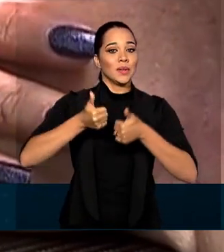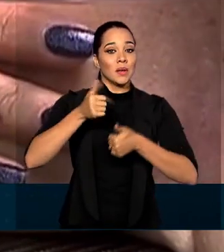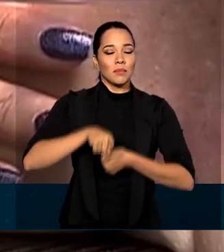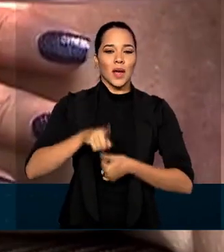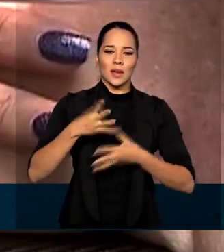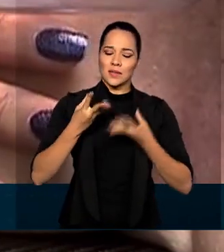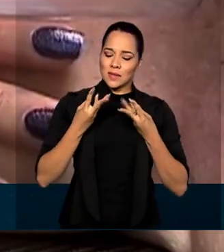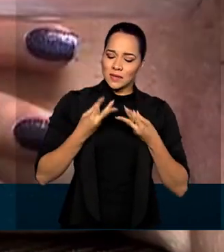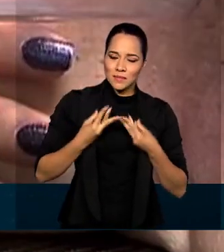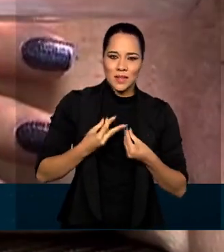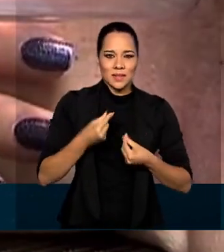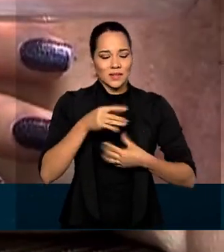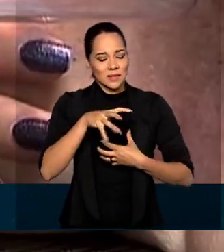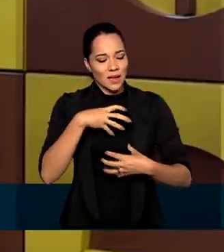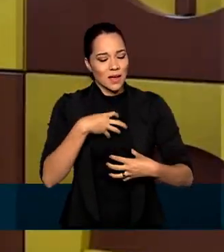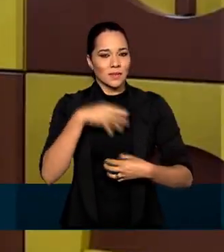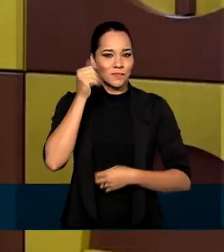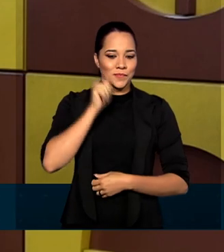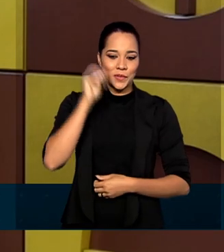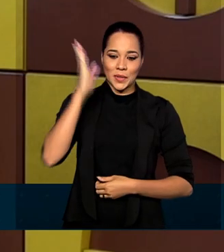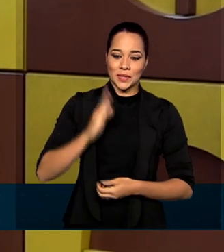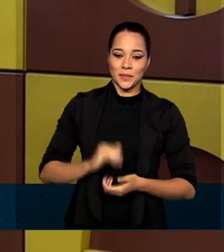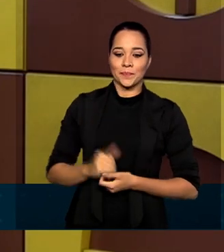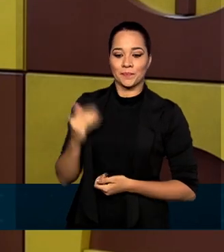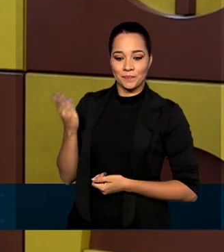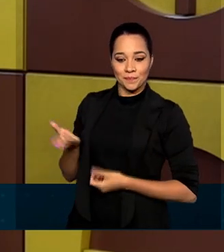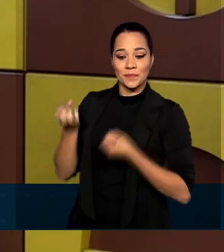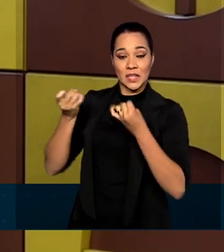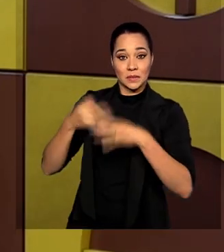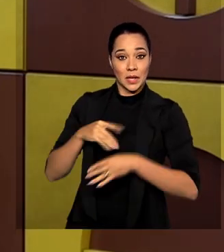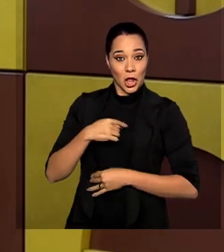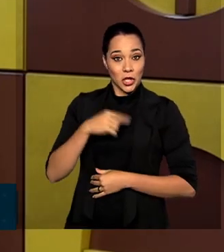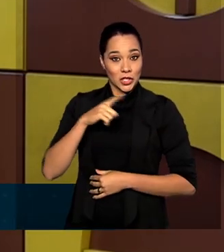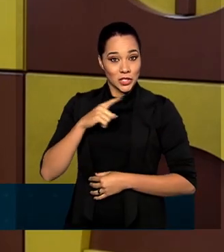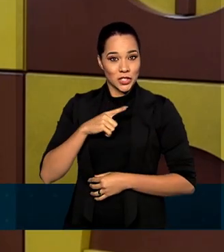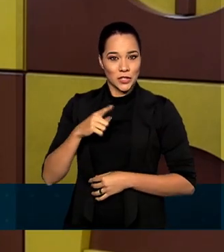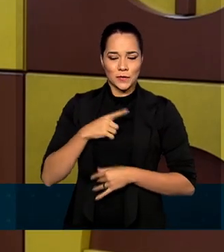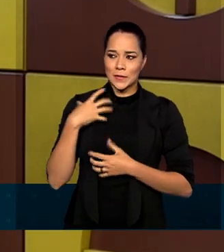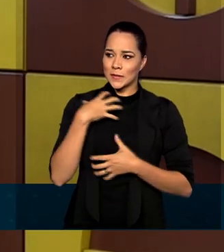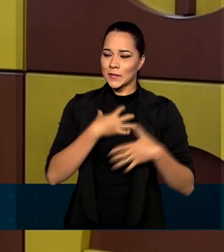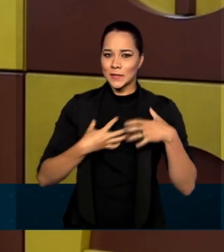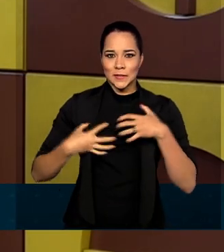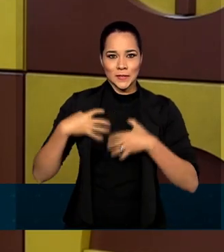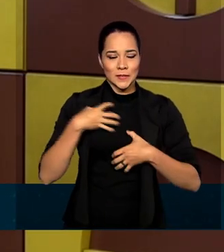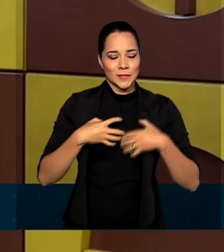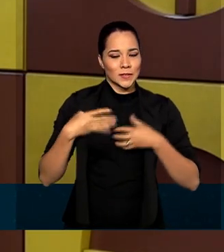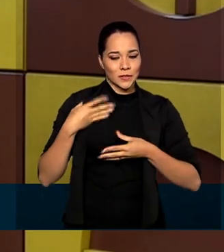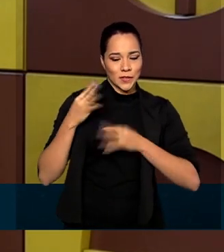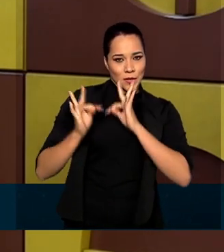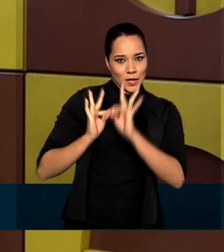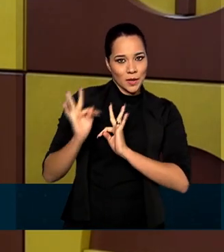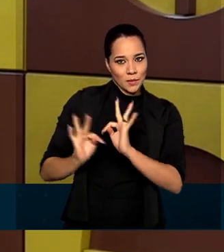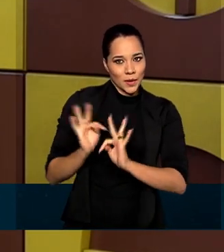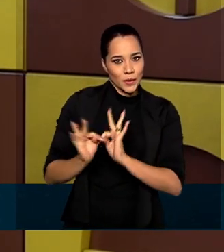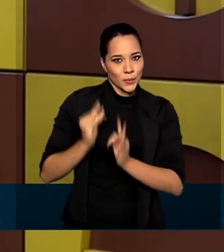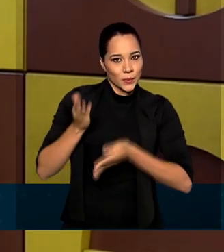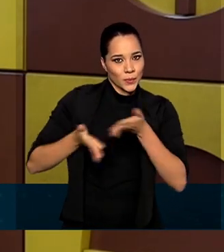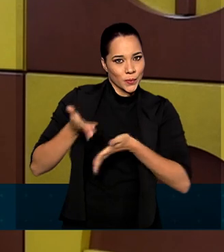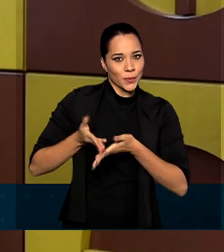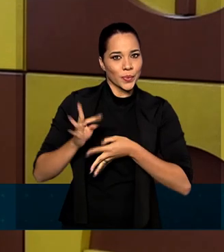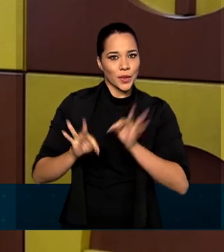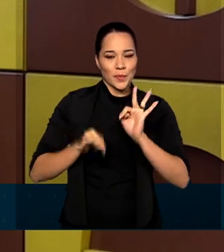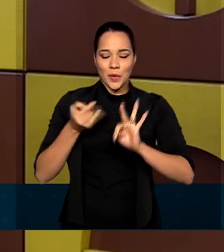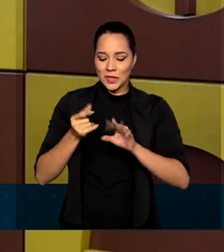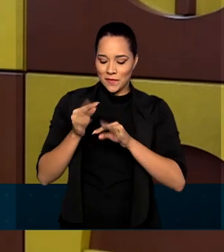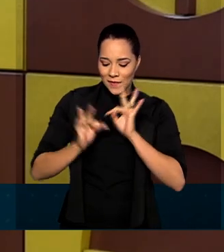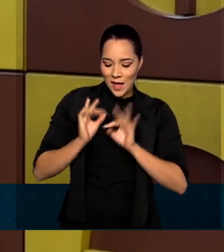sensibilizar as brasileiras. Eu tive, primeiramente, aquele receio de fazer todo esse tratamento, depois você faz e